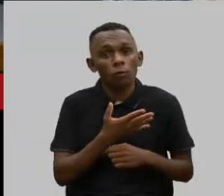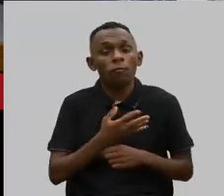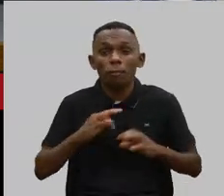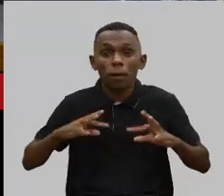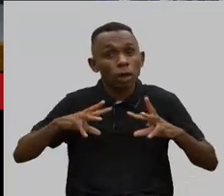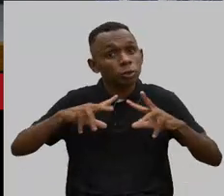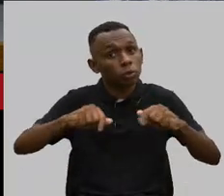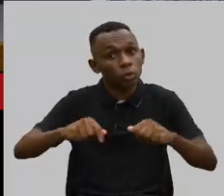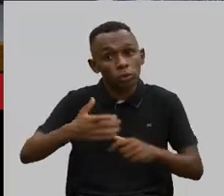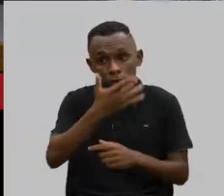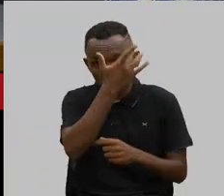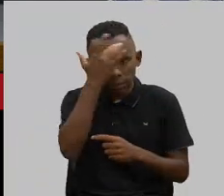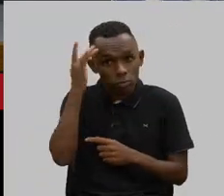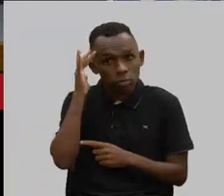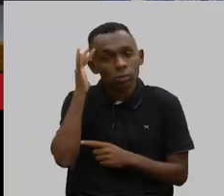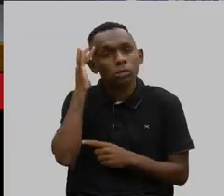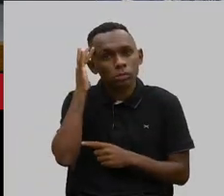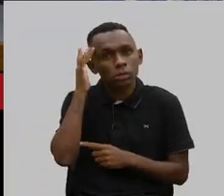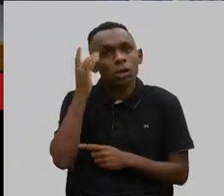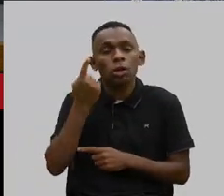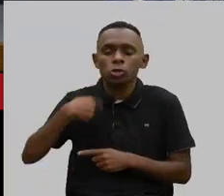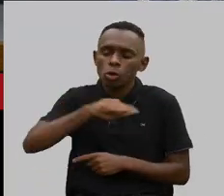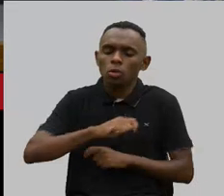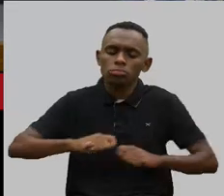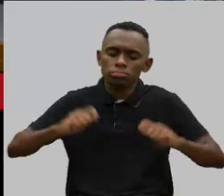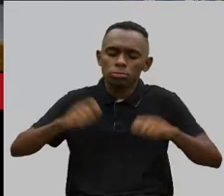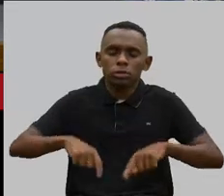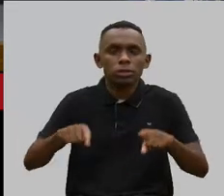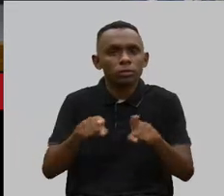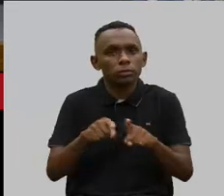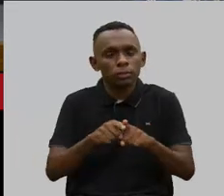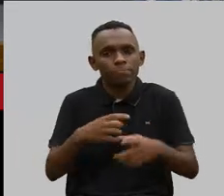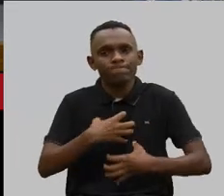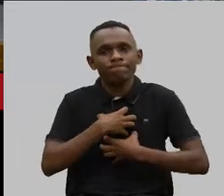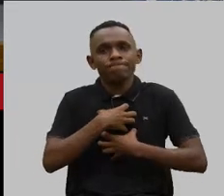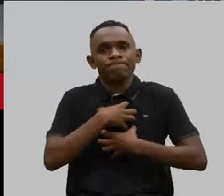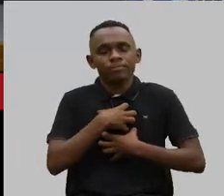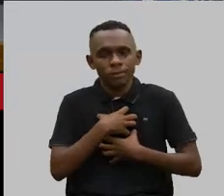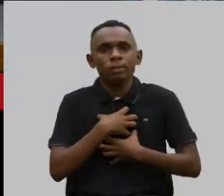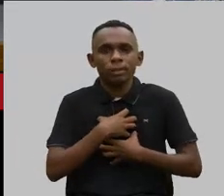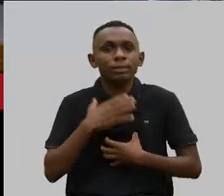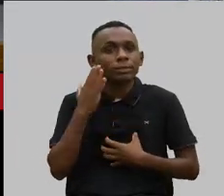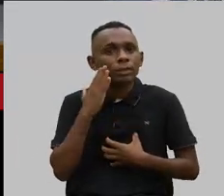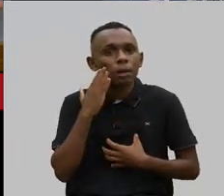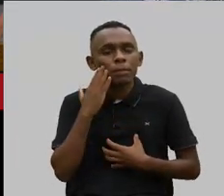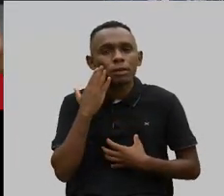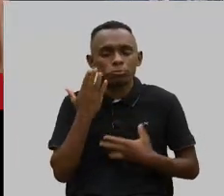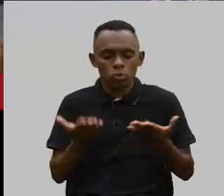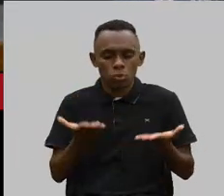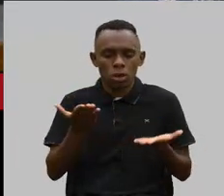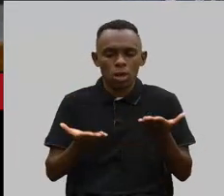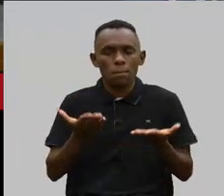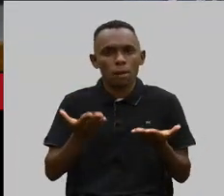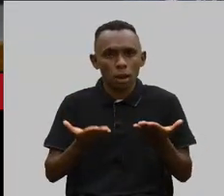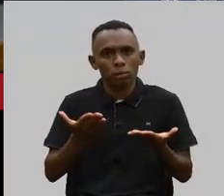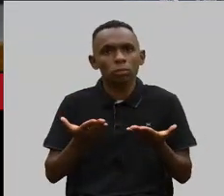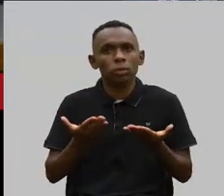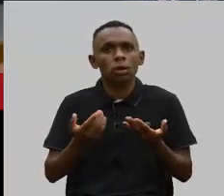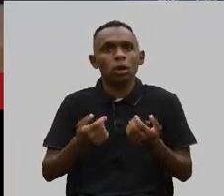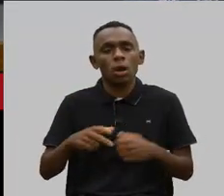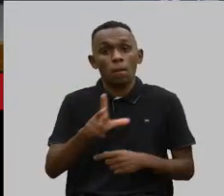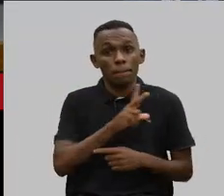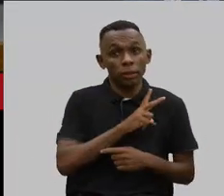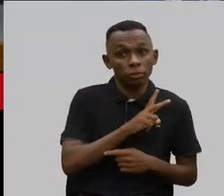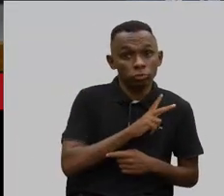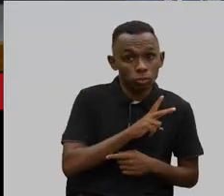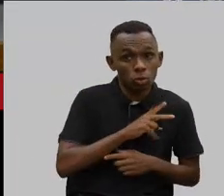todos e que a gente possa aqui com sensibilidade saber equilibrar a questão individual